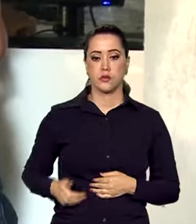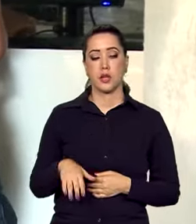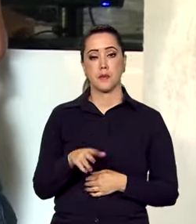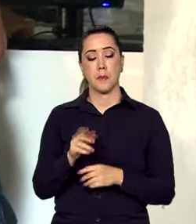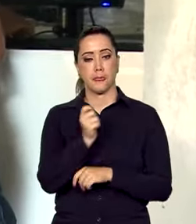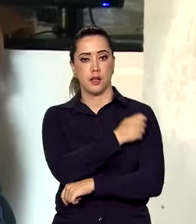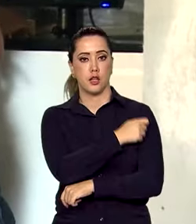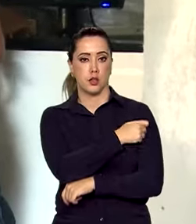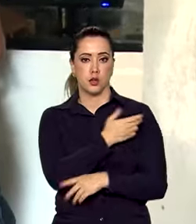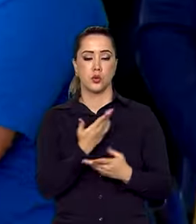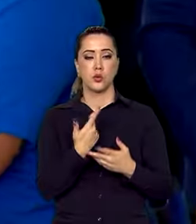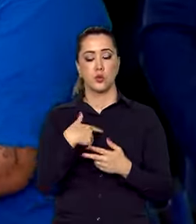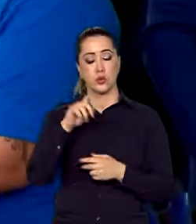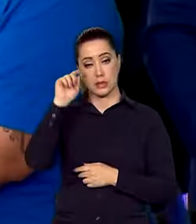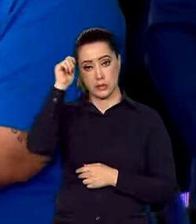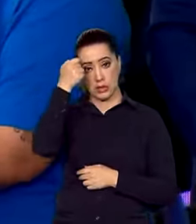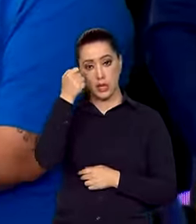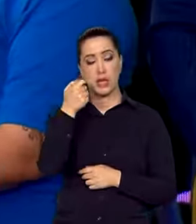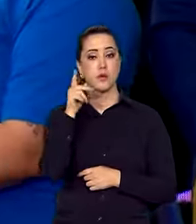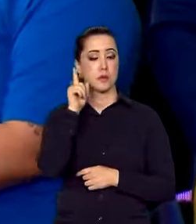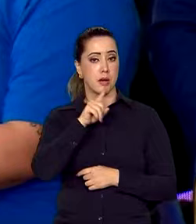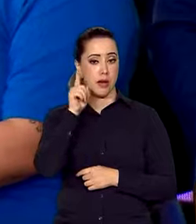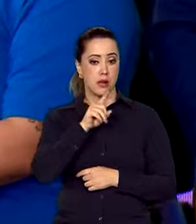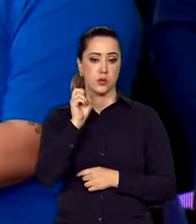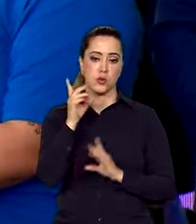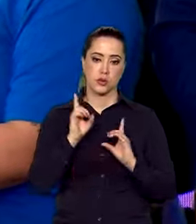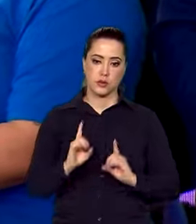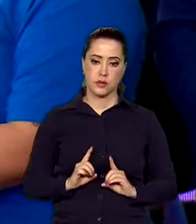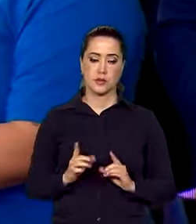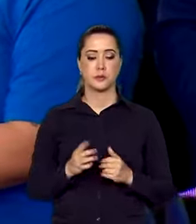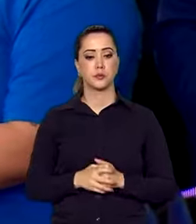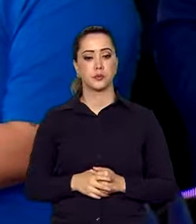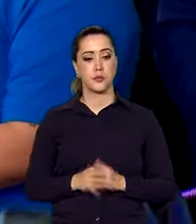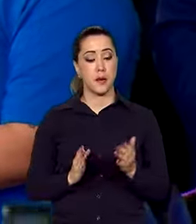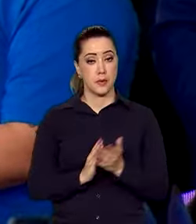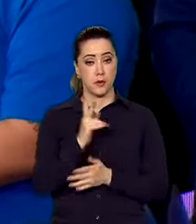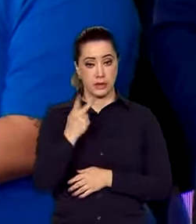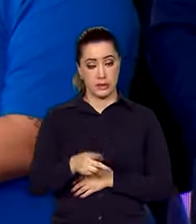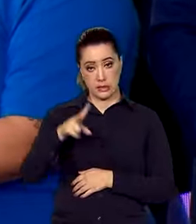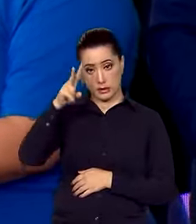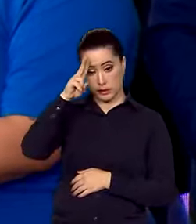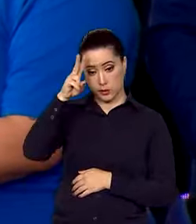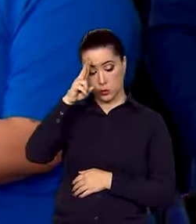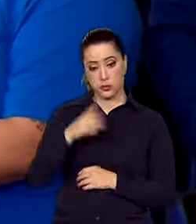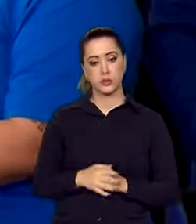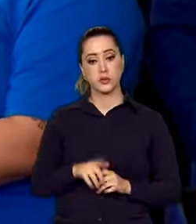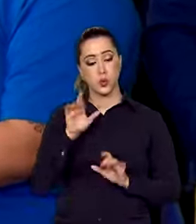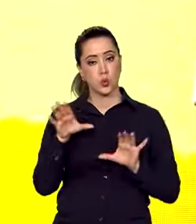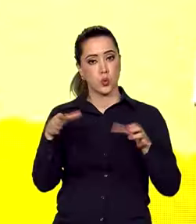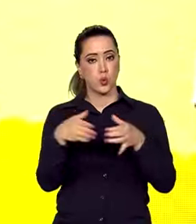indígenas, com deficiência e com atualização, sancionada nesta segunda-feira pelo presidente Lula, os